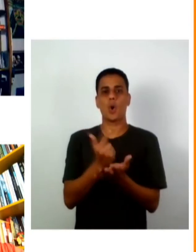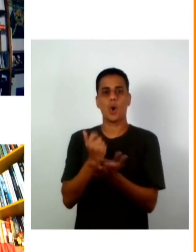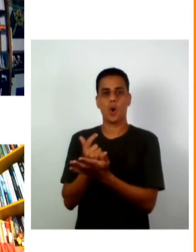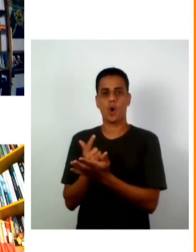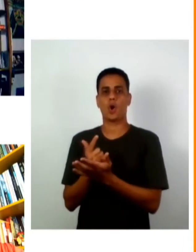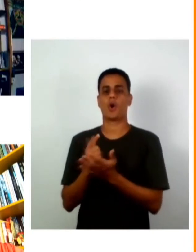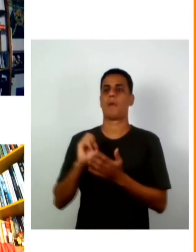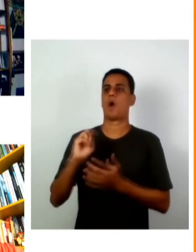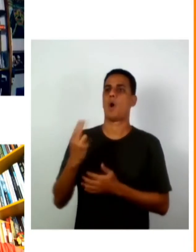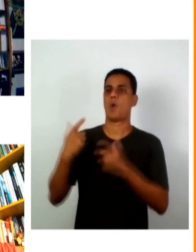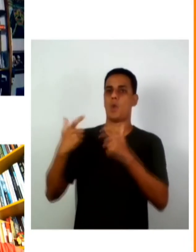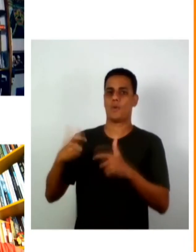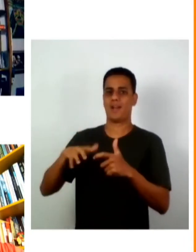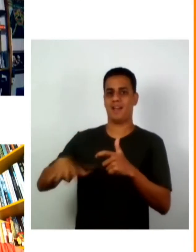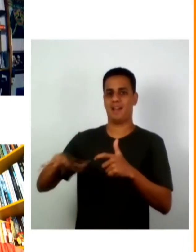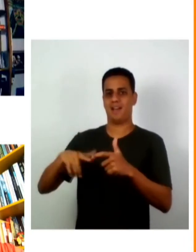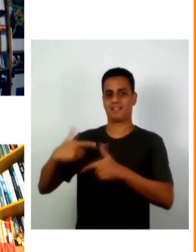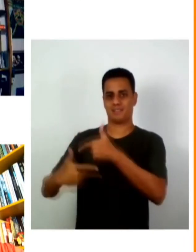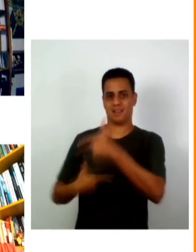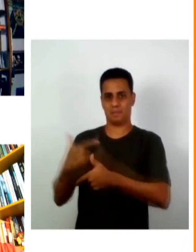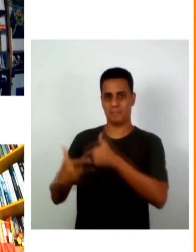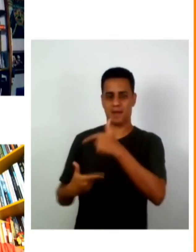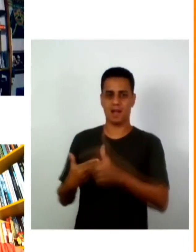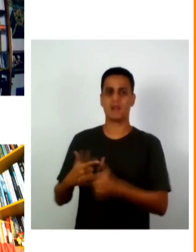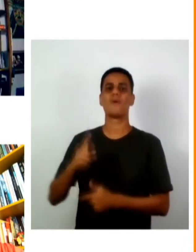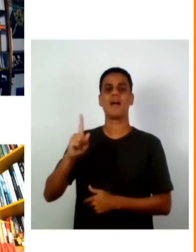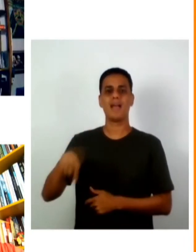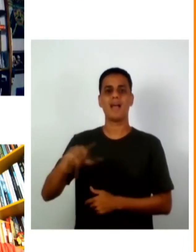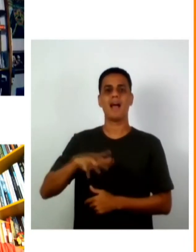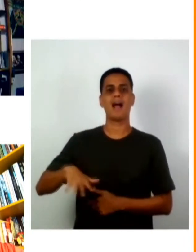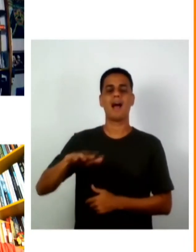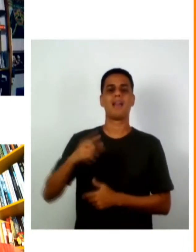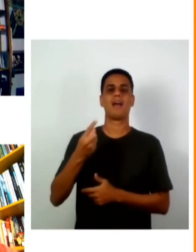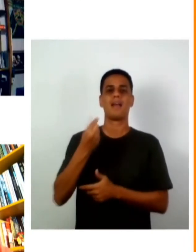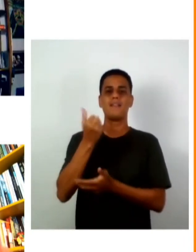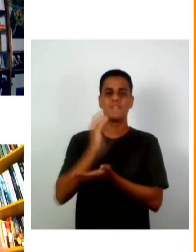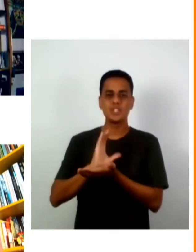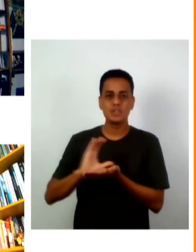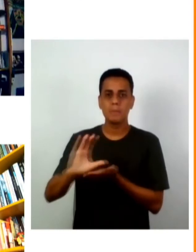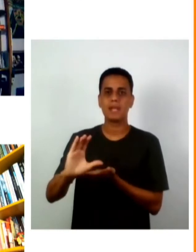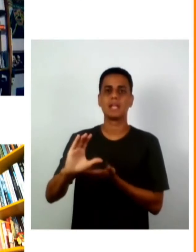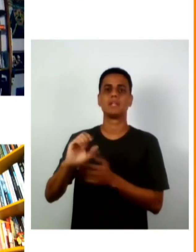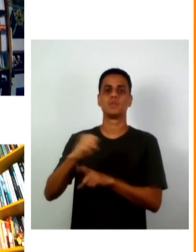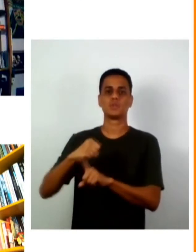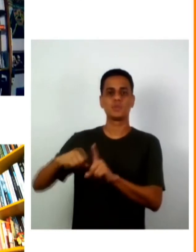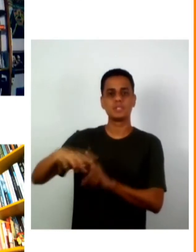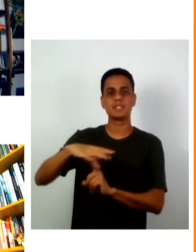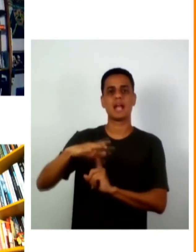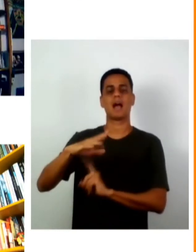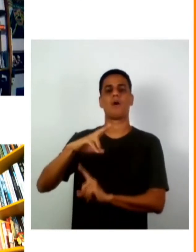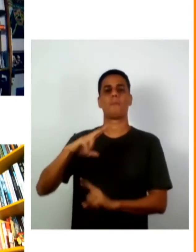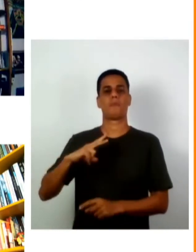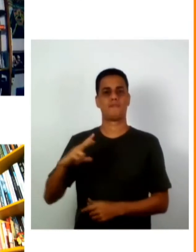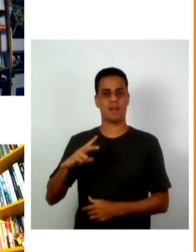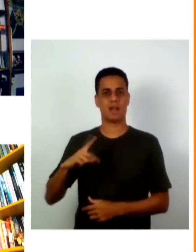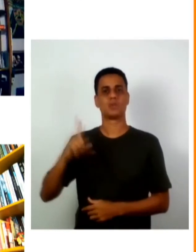e aí vai para um outro contexto que é a área de investimento social privado ou seja que são as empresas que tem ou